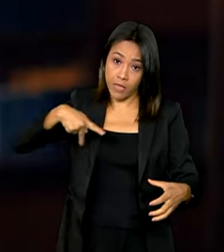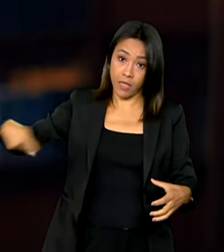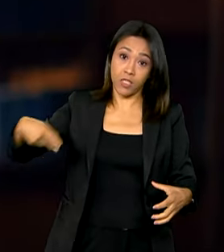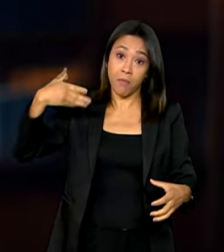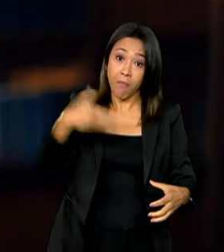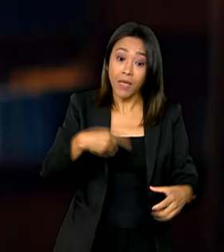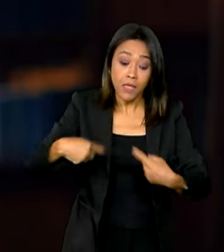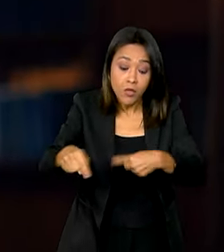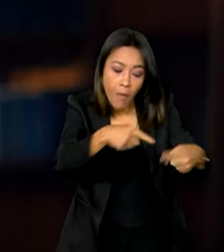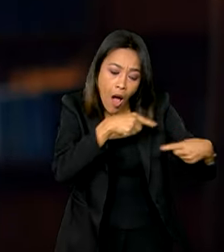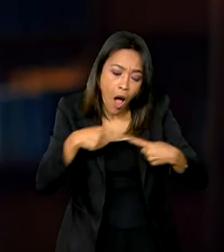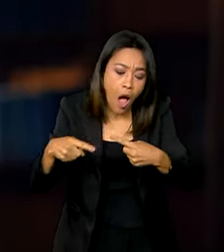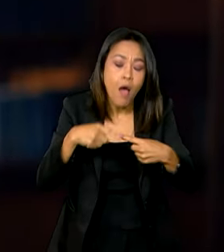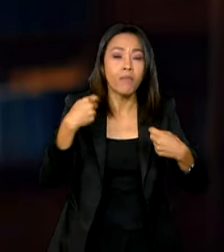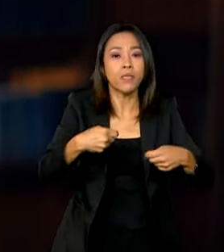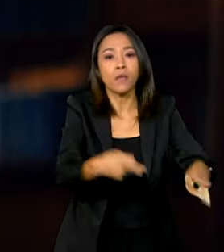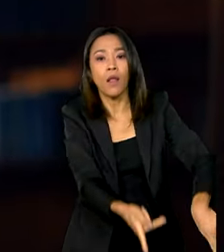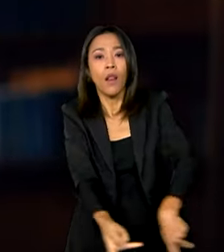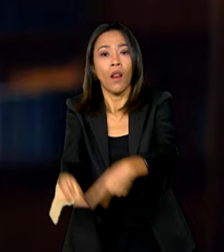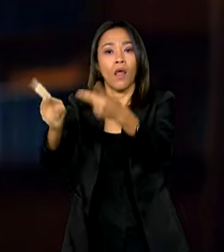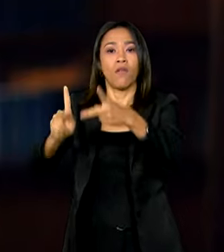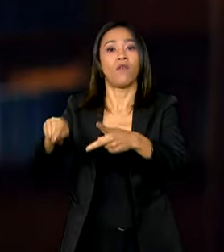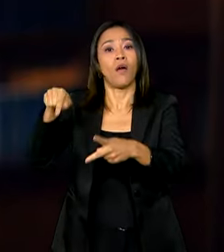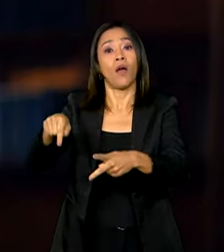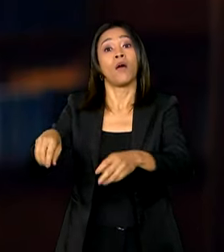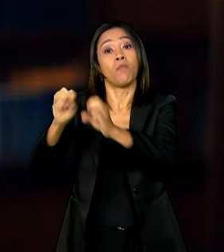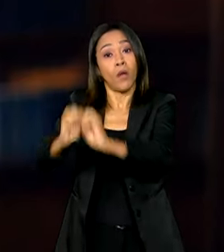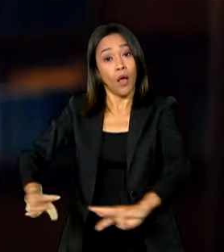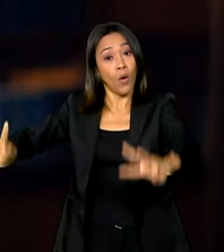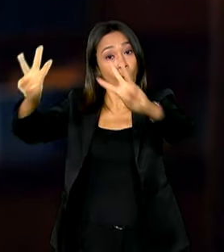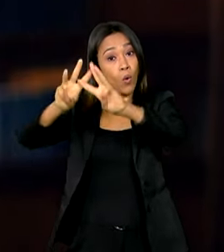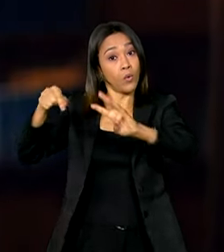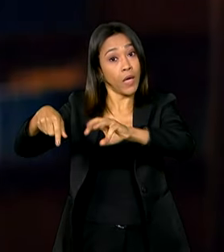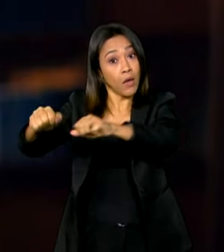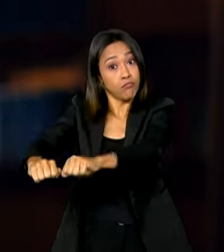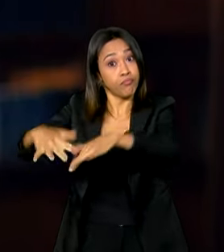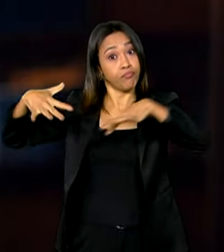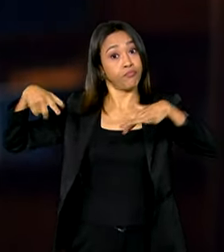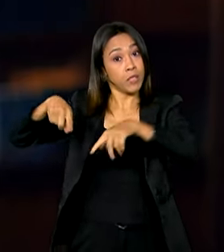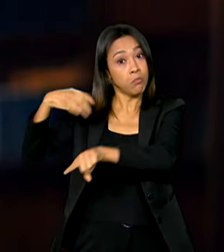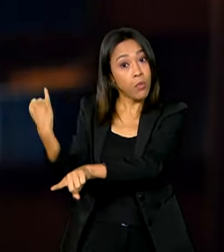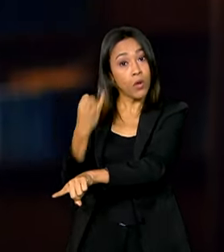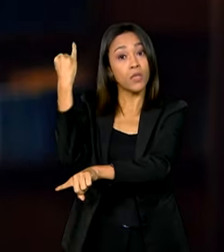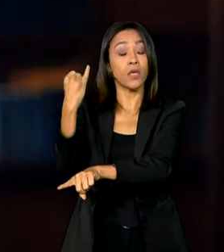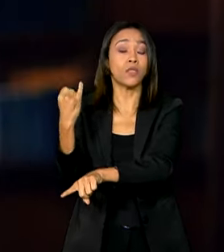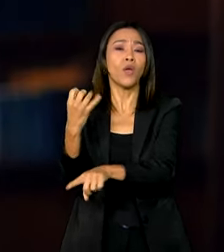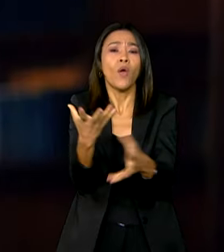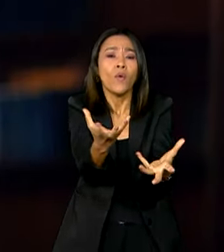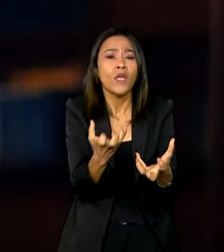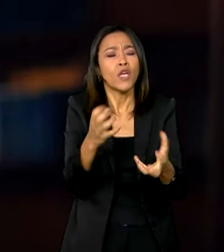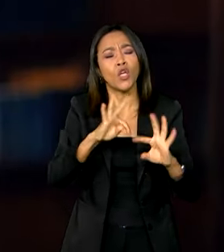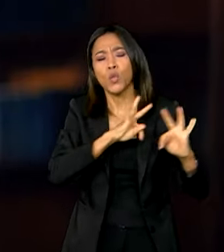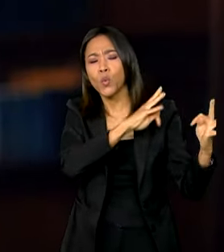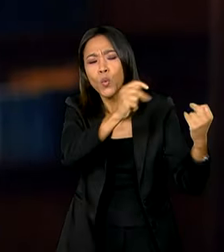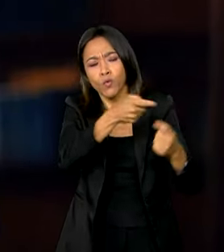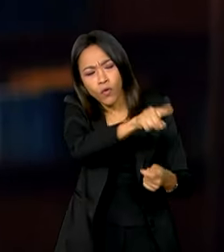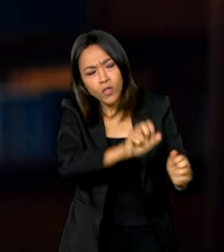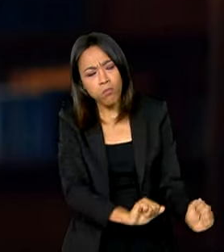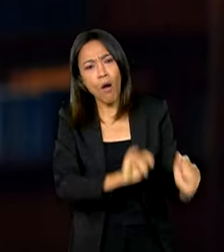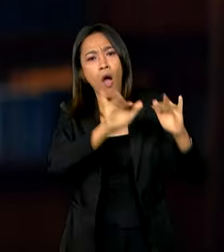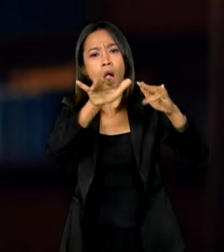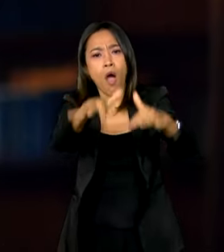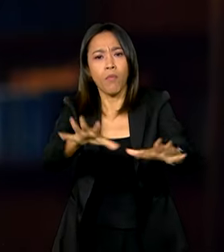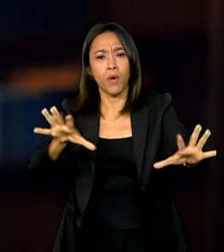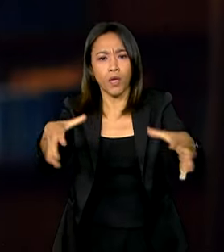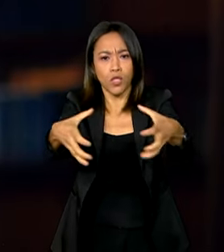travado na ONU, o fórum mais inclusivo de todos. Gostaríamos que todos fossem a cúpula do futuro com a